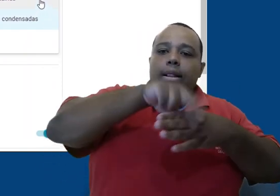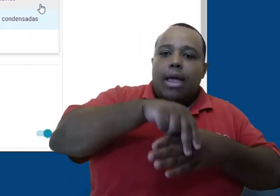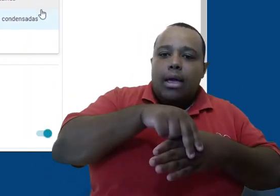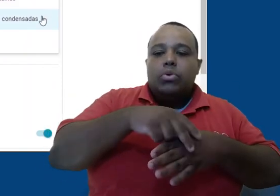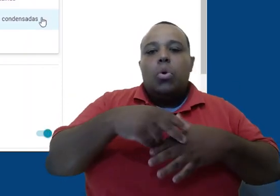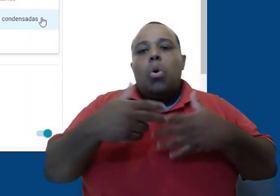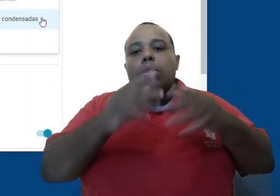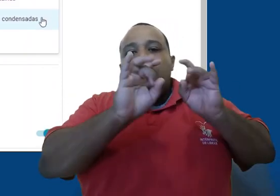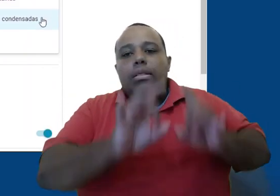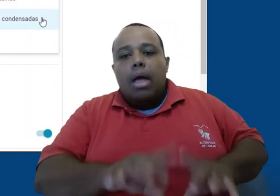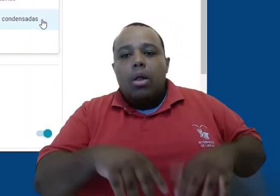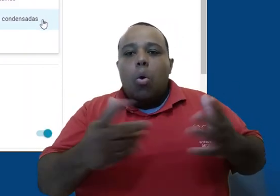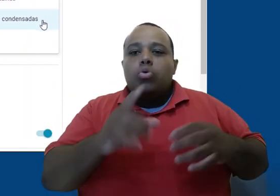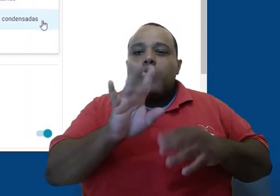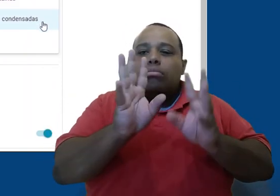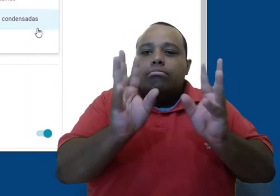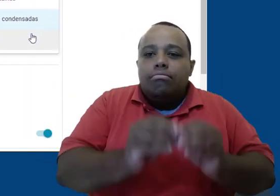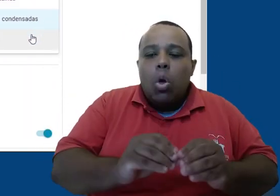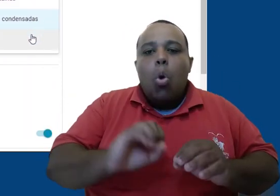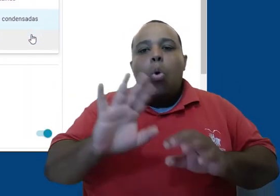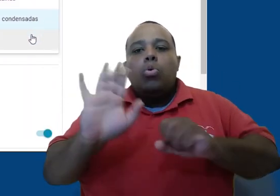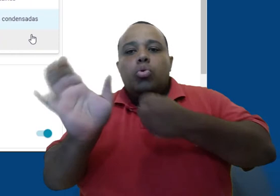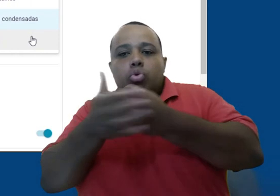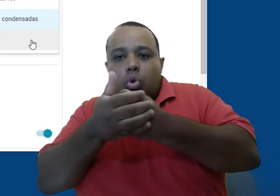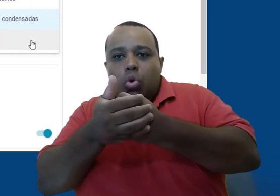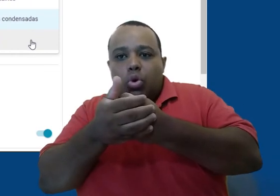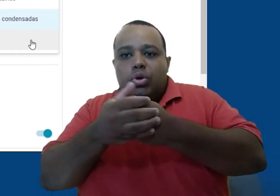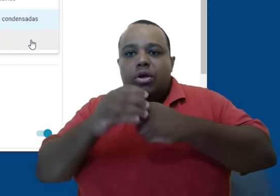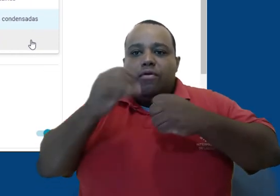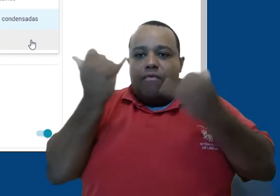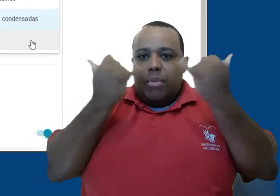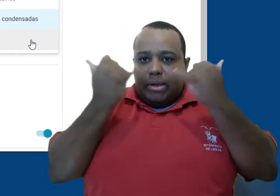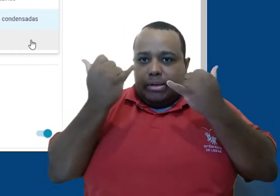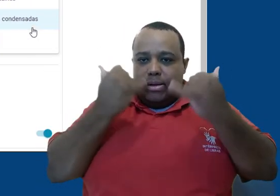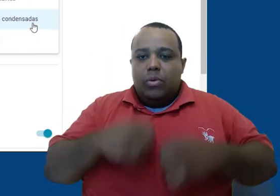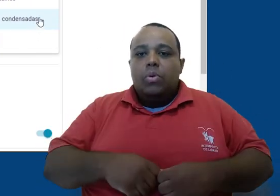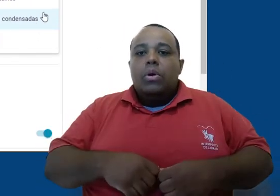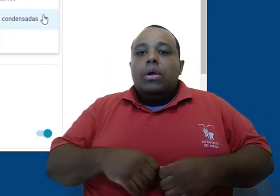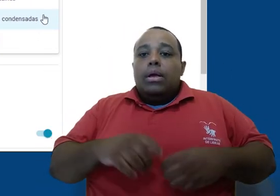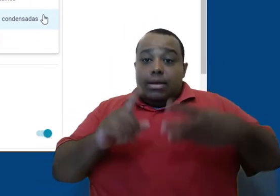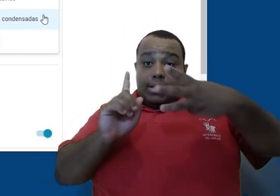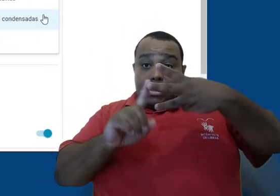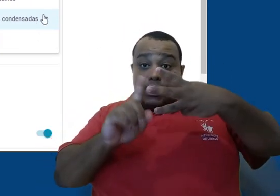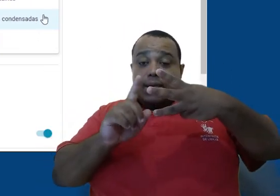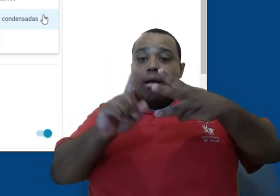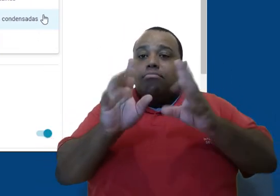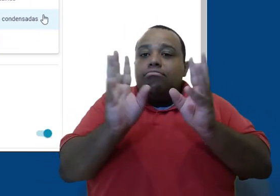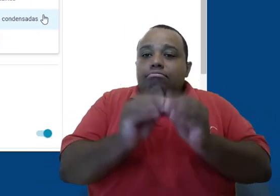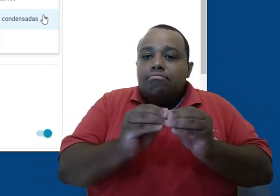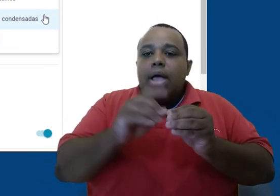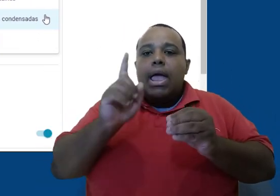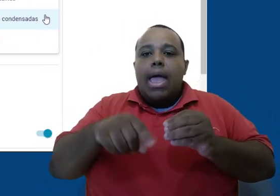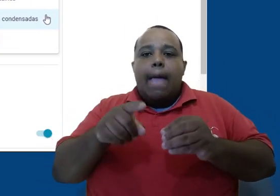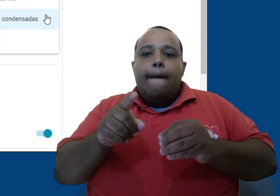detalhes, Mostrar notificações condensadas e Ocultar notificações. A segunda opção de Mostrar notificações condensadas